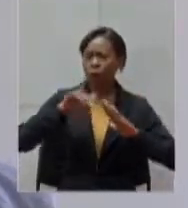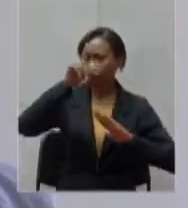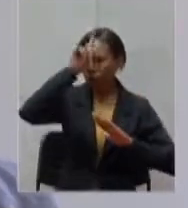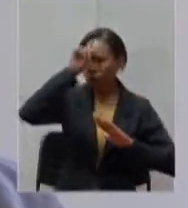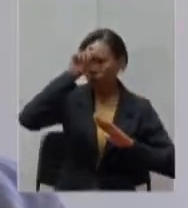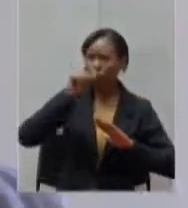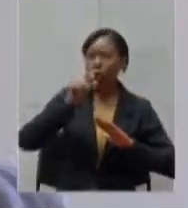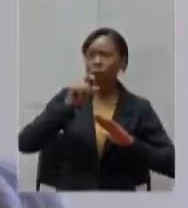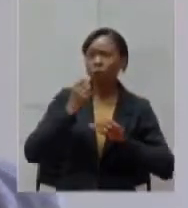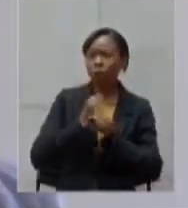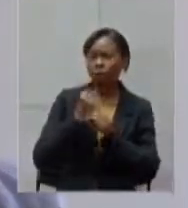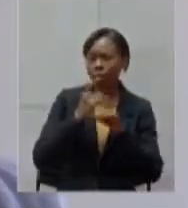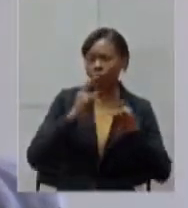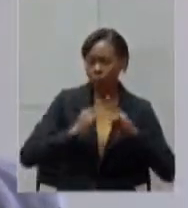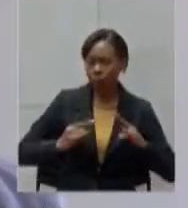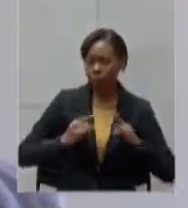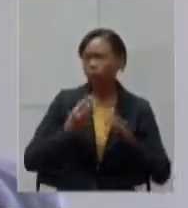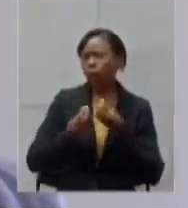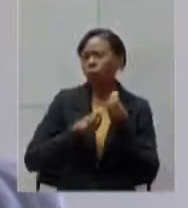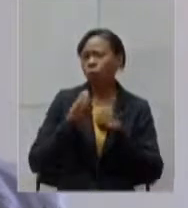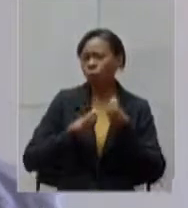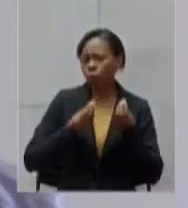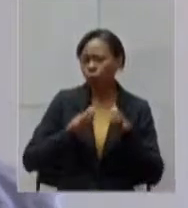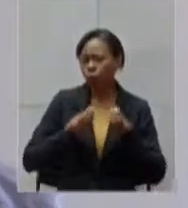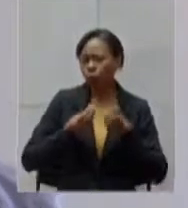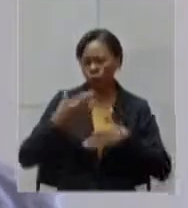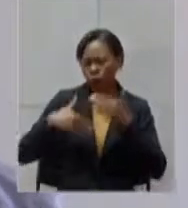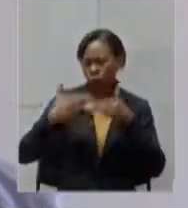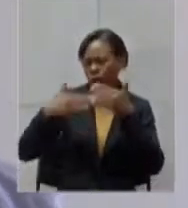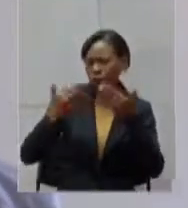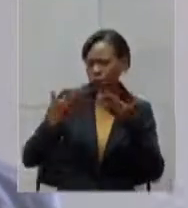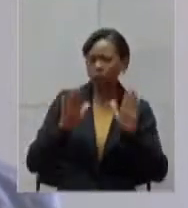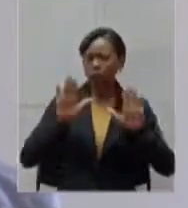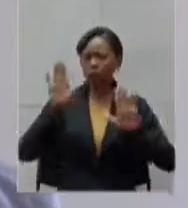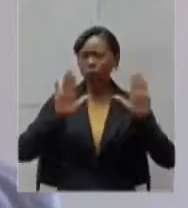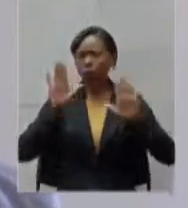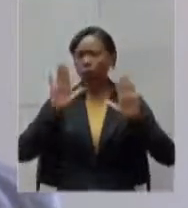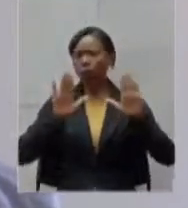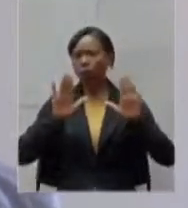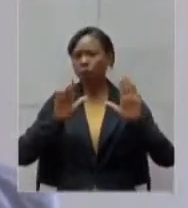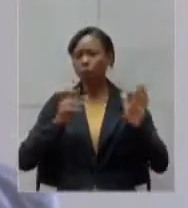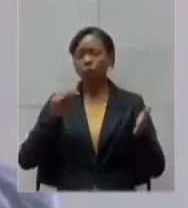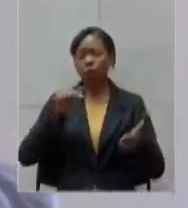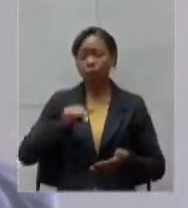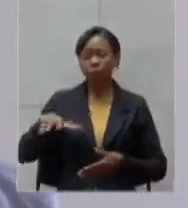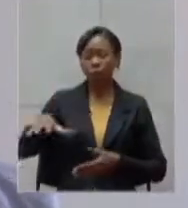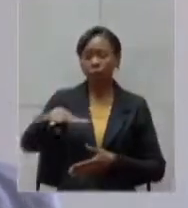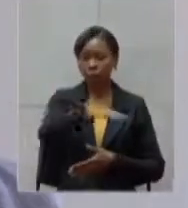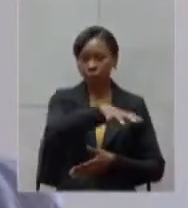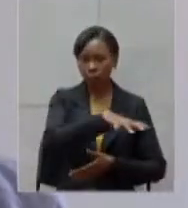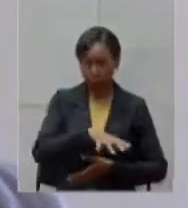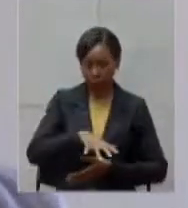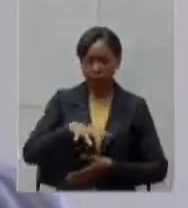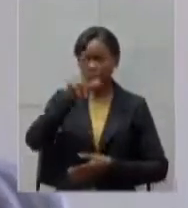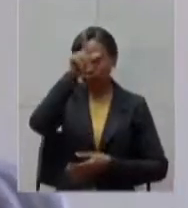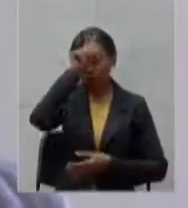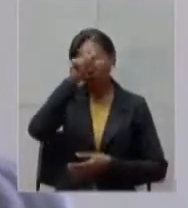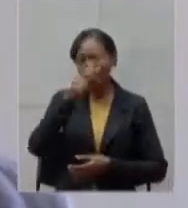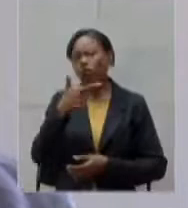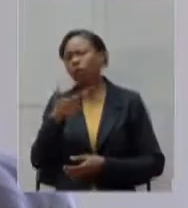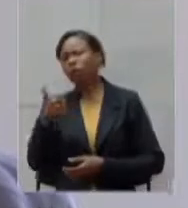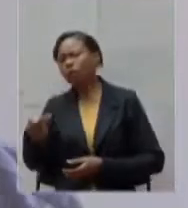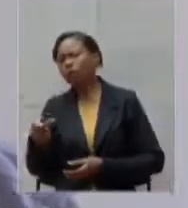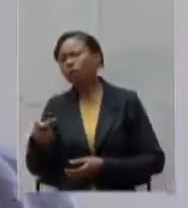como se explica que o processo licitatório para as equipes do hospital de campanha ocorrerá entre os dias 27 do 6